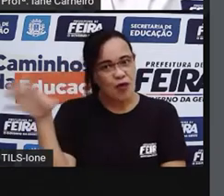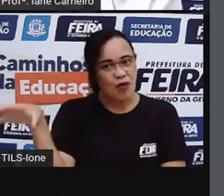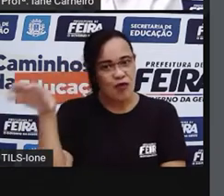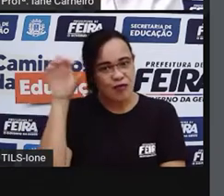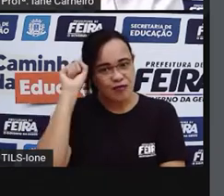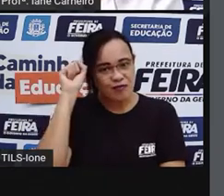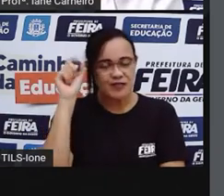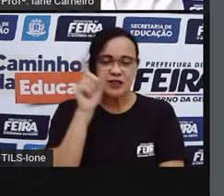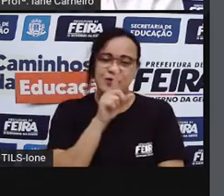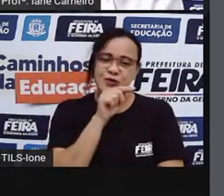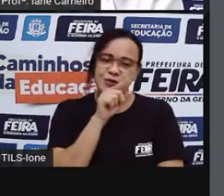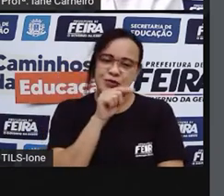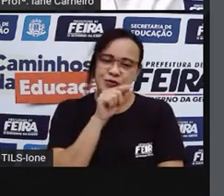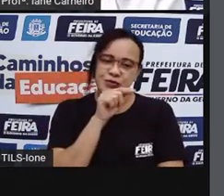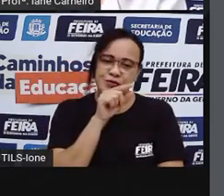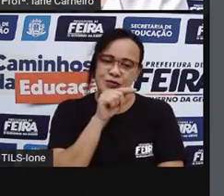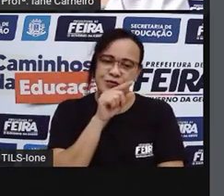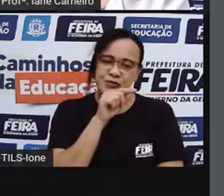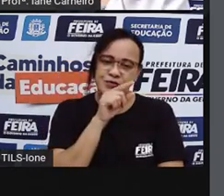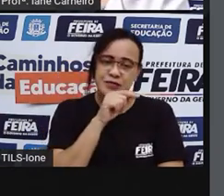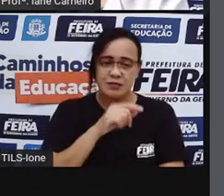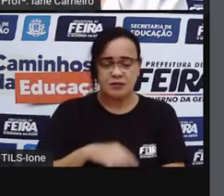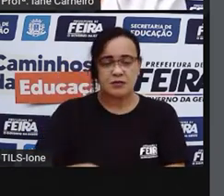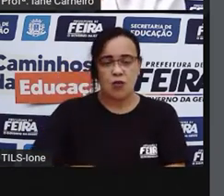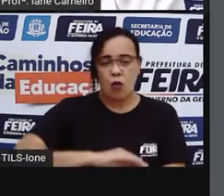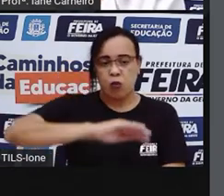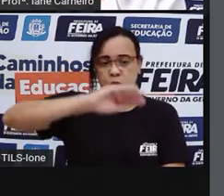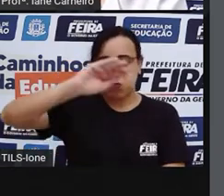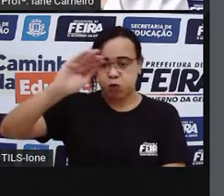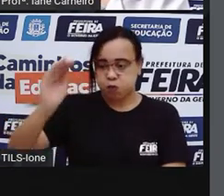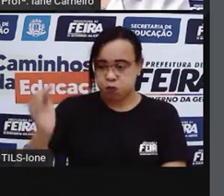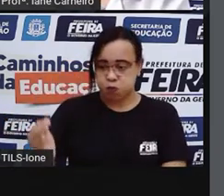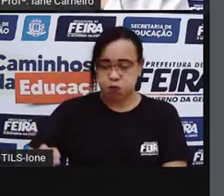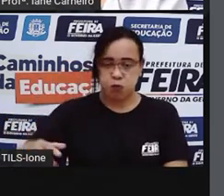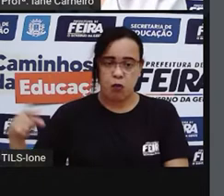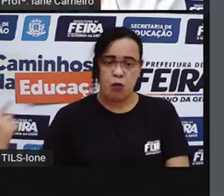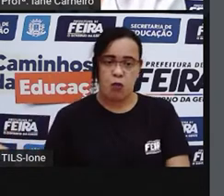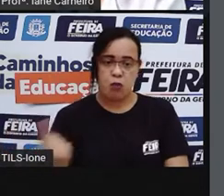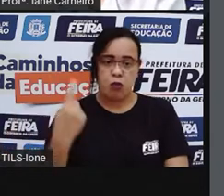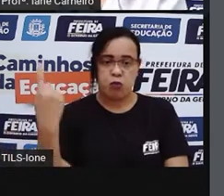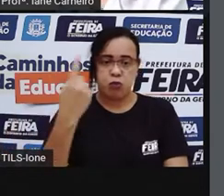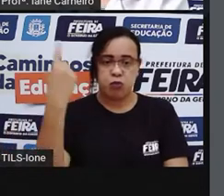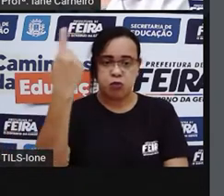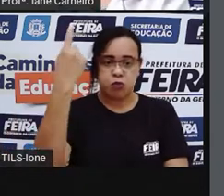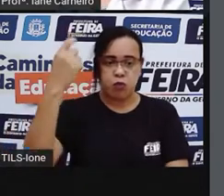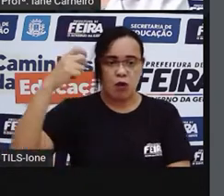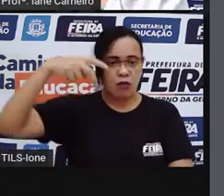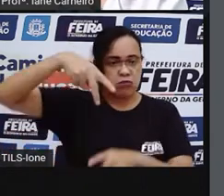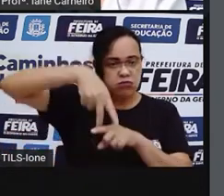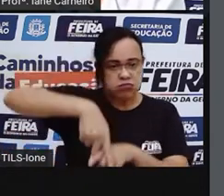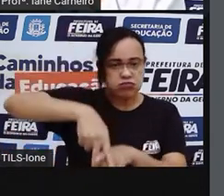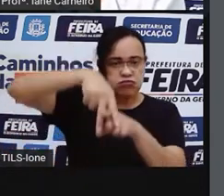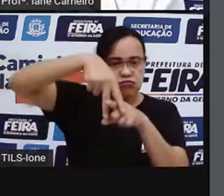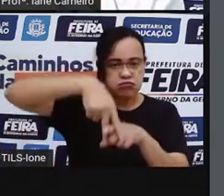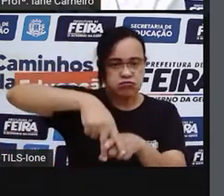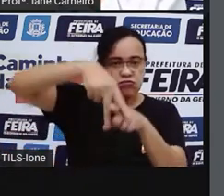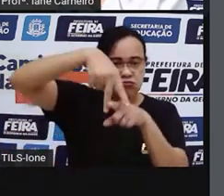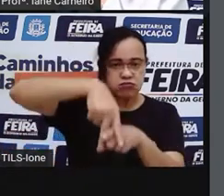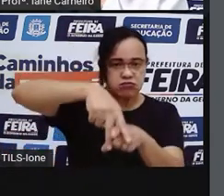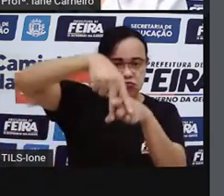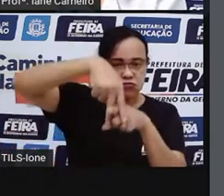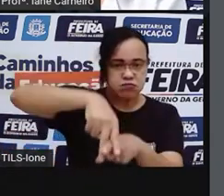empurrada. No alto daquele monte, nunca monte um cavalo. Com um monte